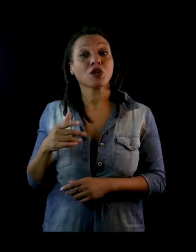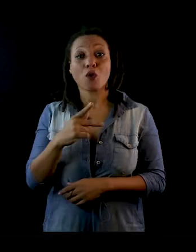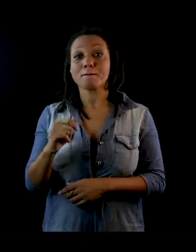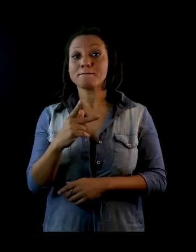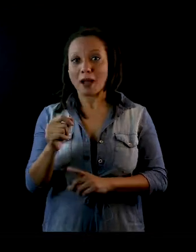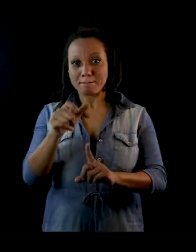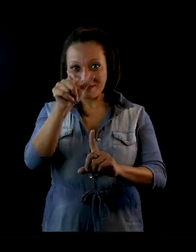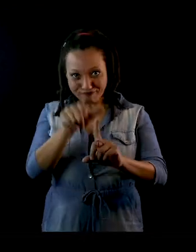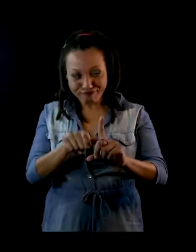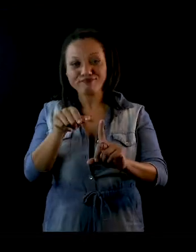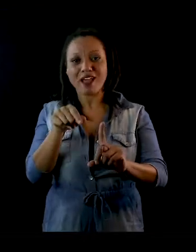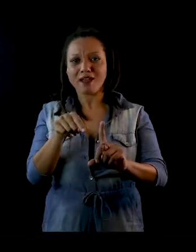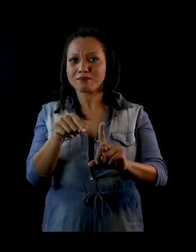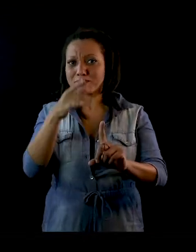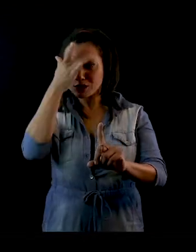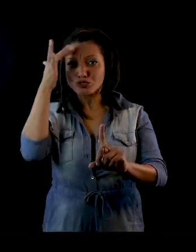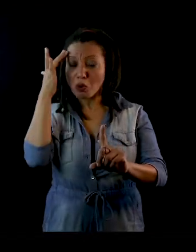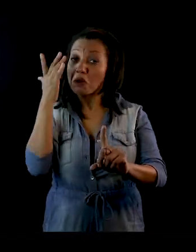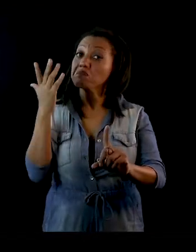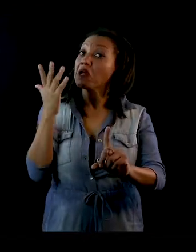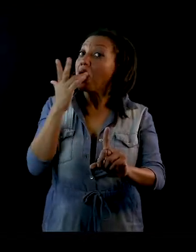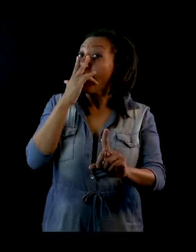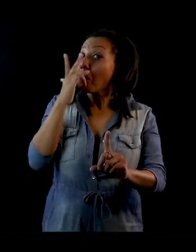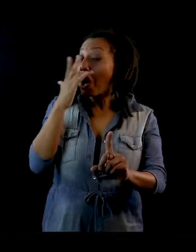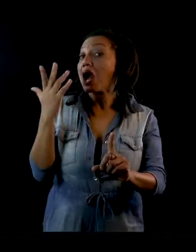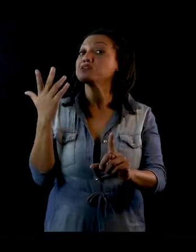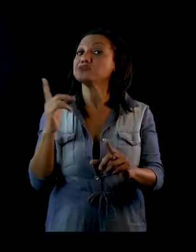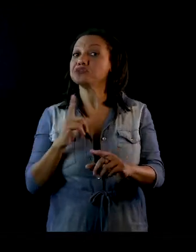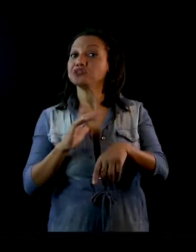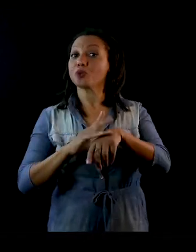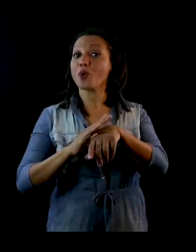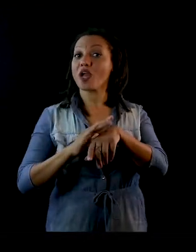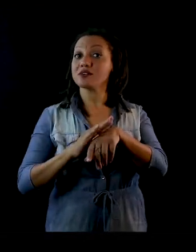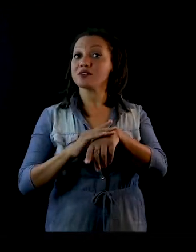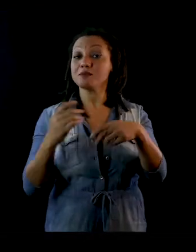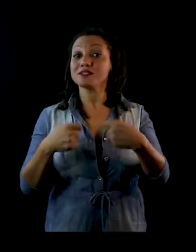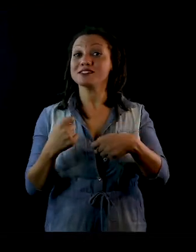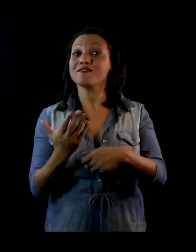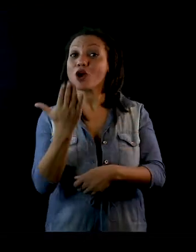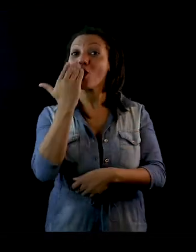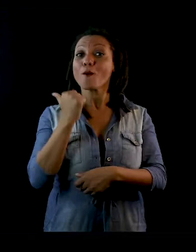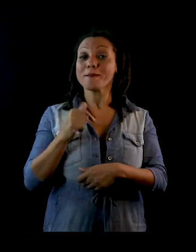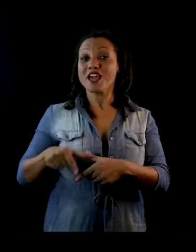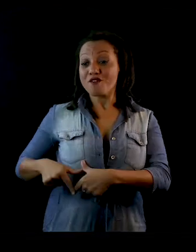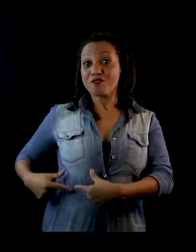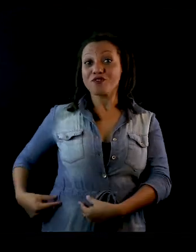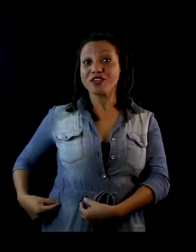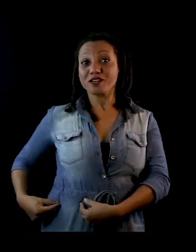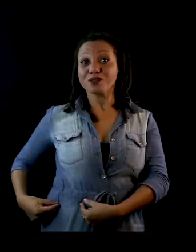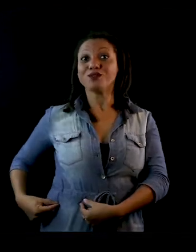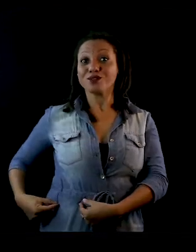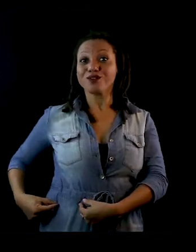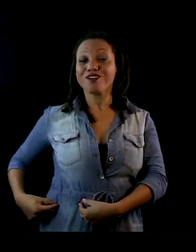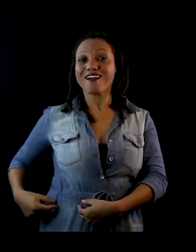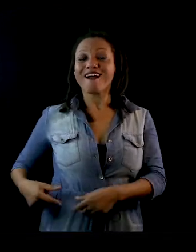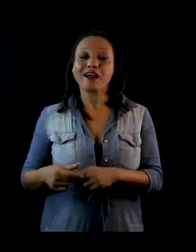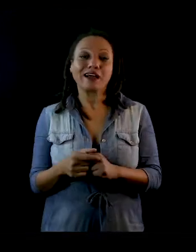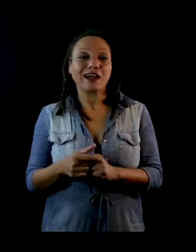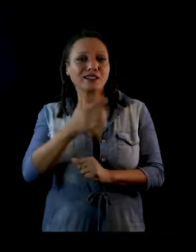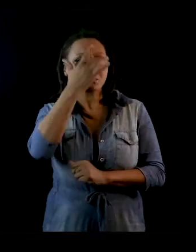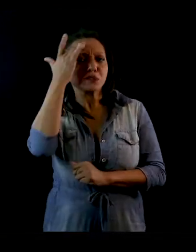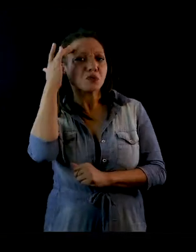era uma entidade, uma pessoa que provavelmente devia ter alguma doença e precisava comer fígado, essas coisas.